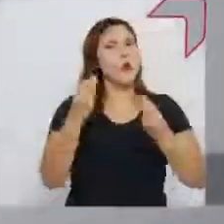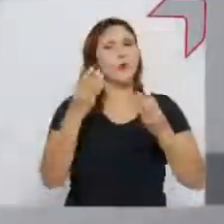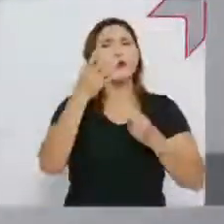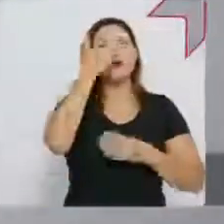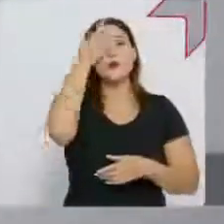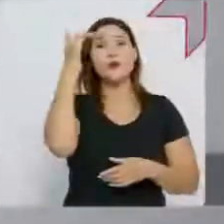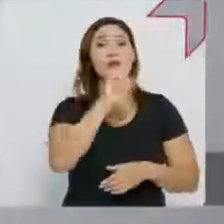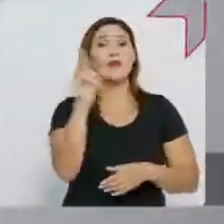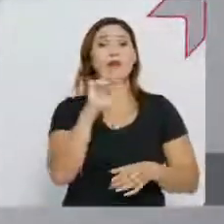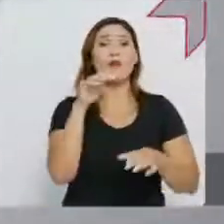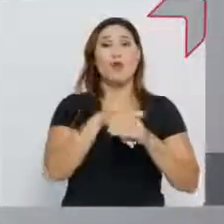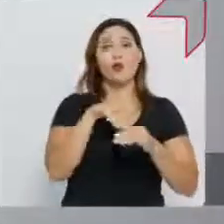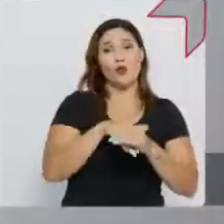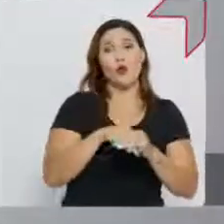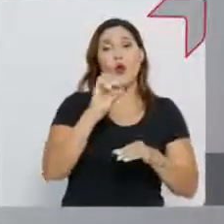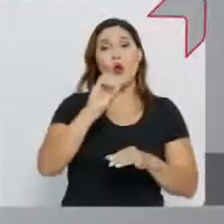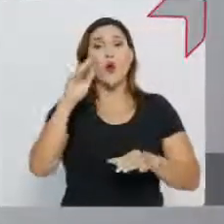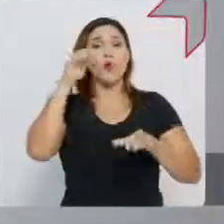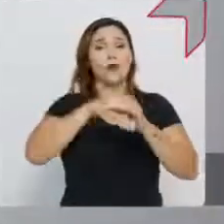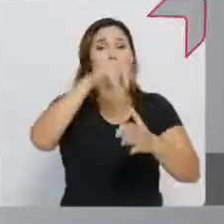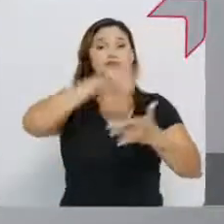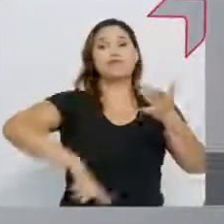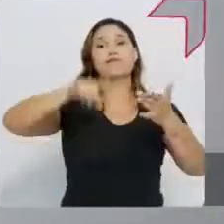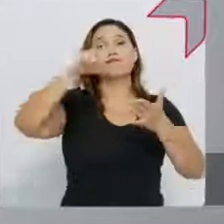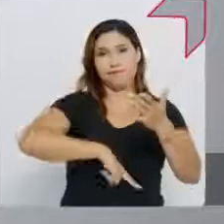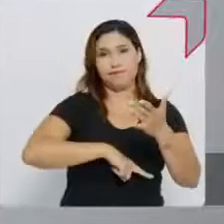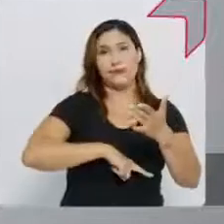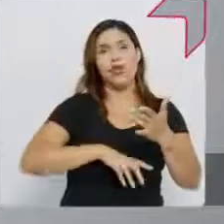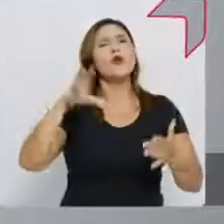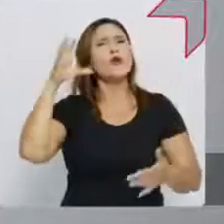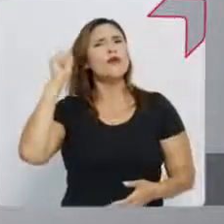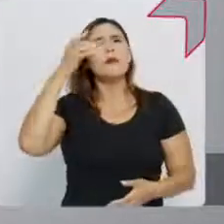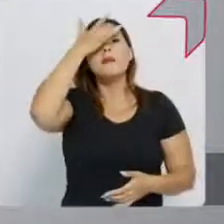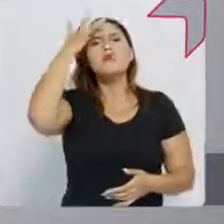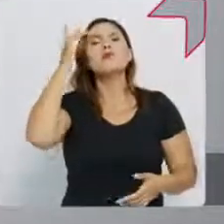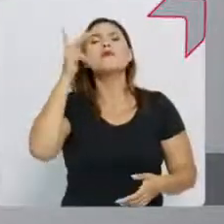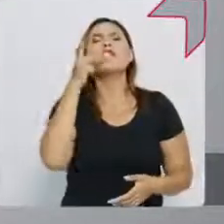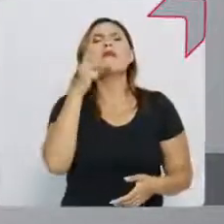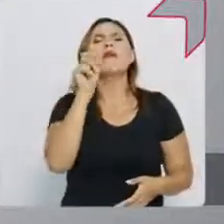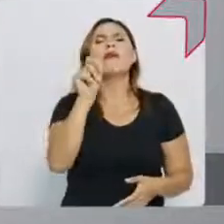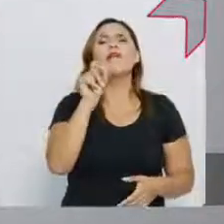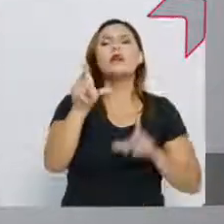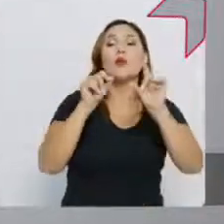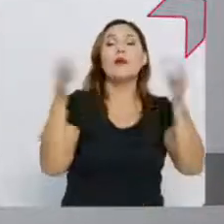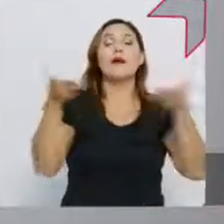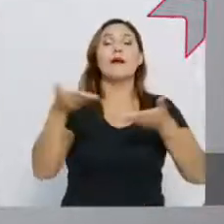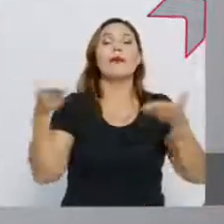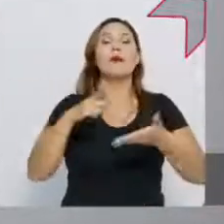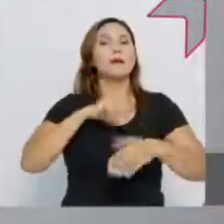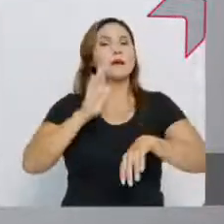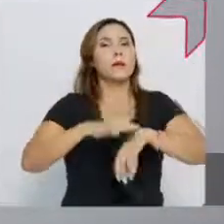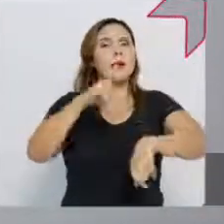Muita gente não votou ou decidiu votar em branco no primeiro turno. Eu ouvi até gente dizendo que deixou para escolher agora, para ter mais tempo para